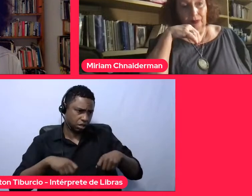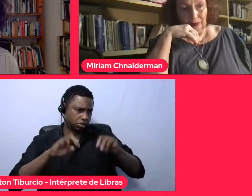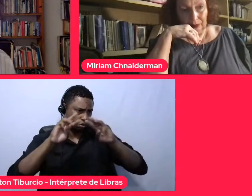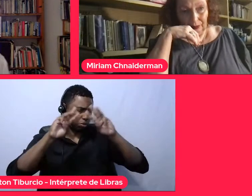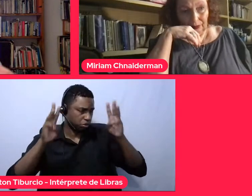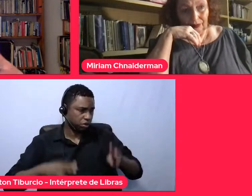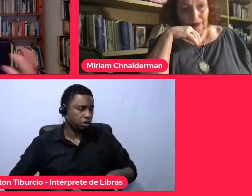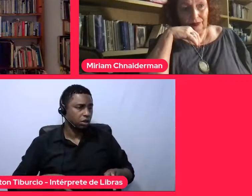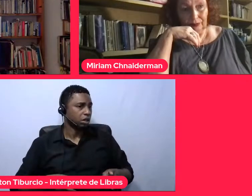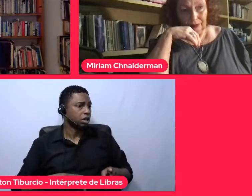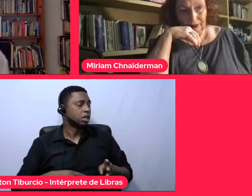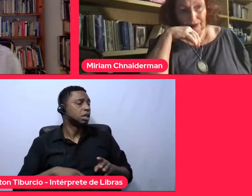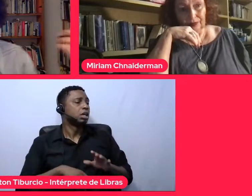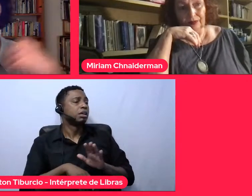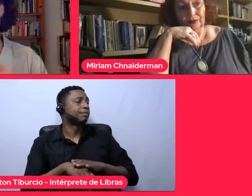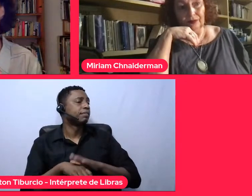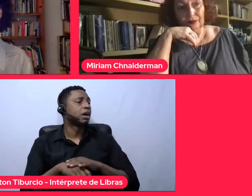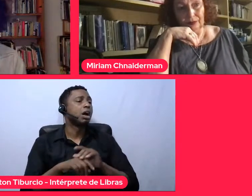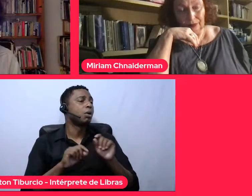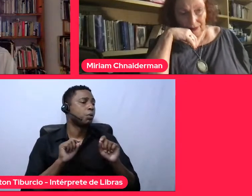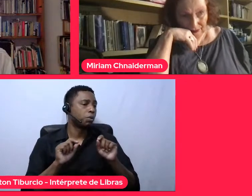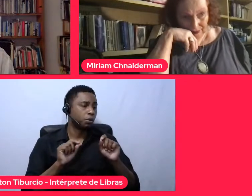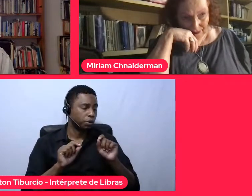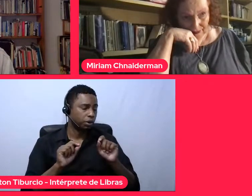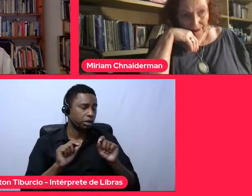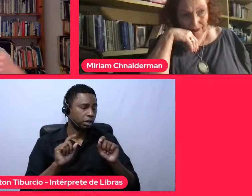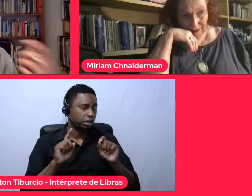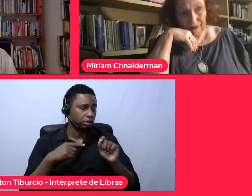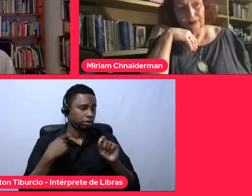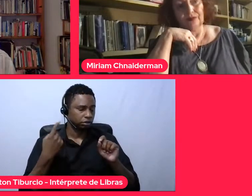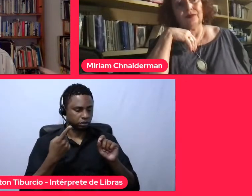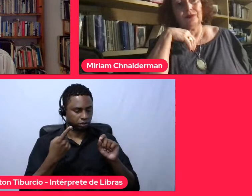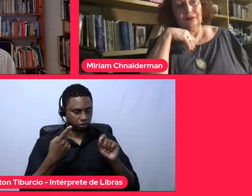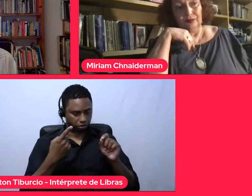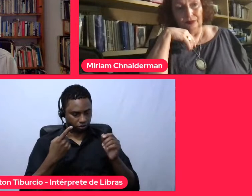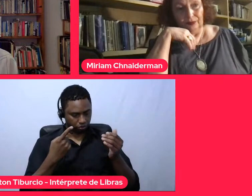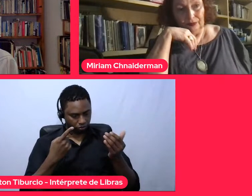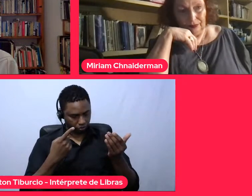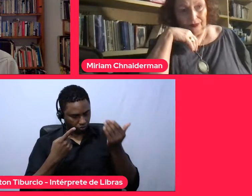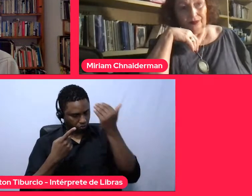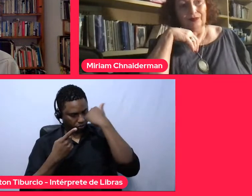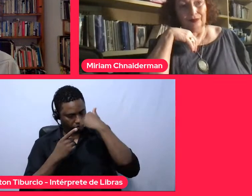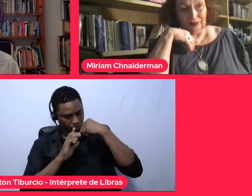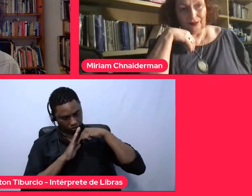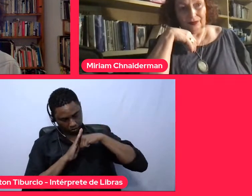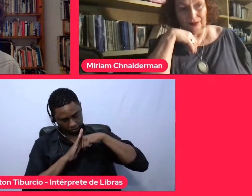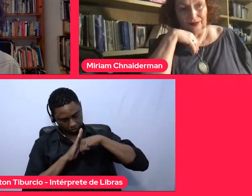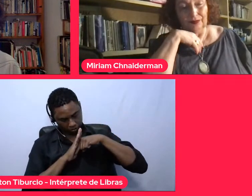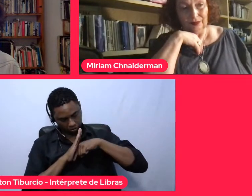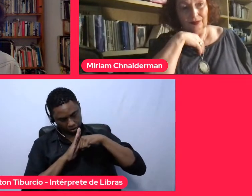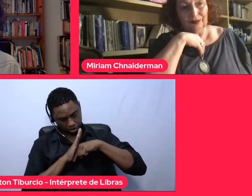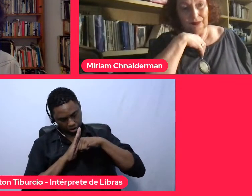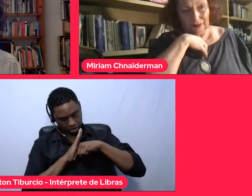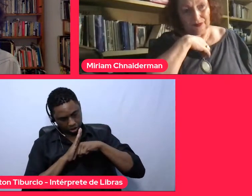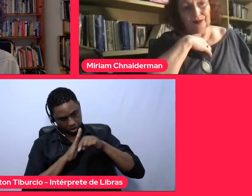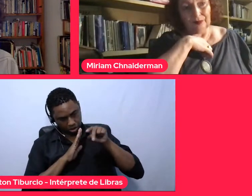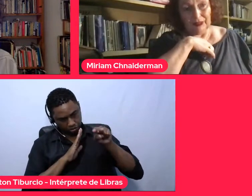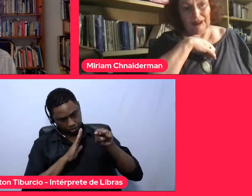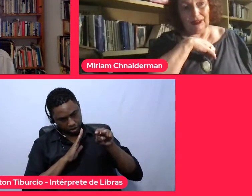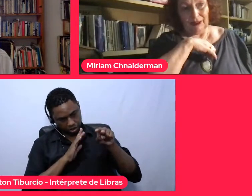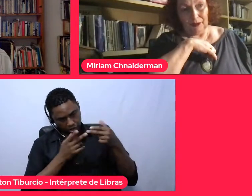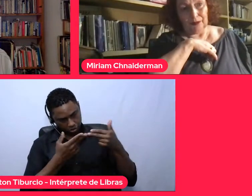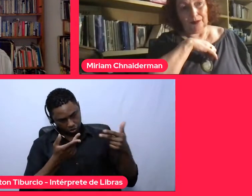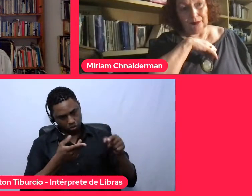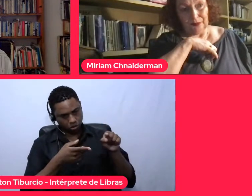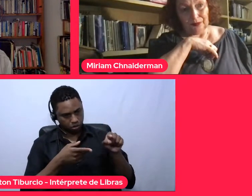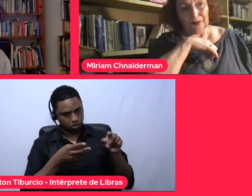fazer justamente você voltar para dentro de si mesmo e ver as coisas que estão ali. Então,